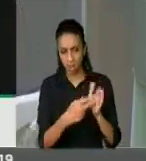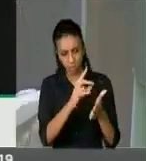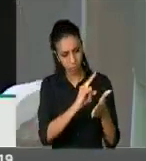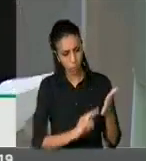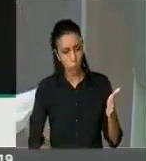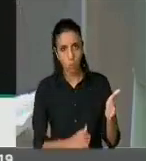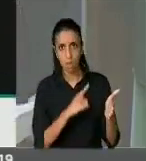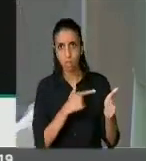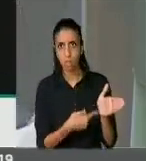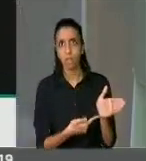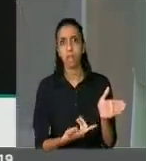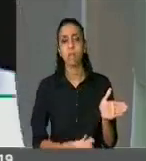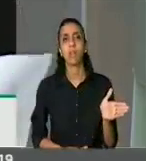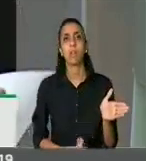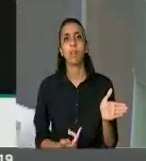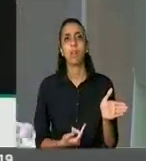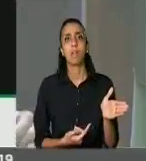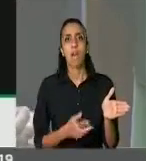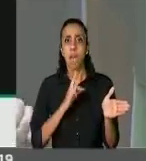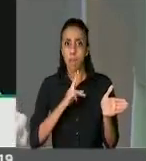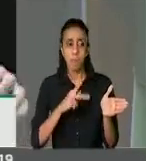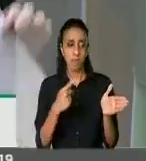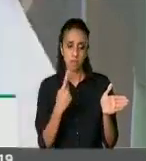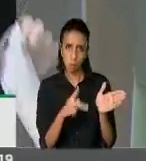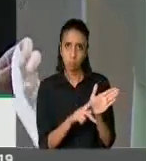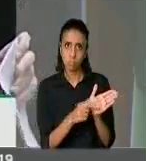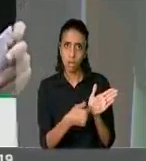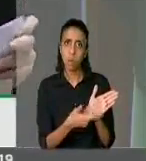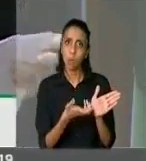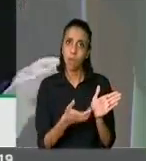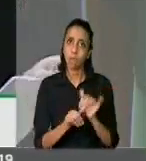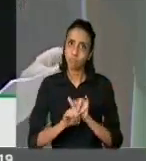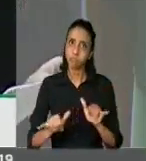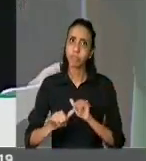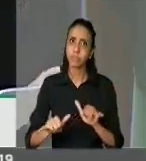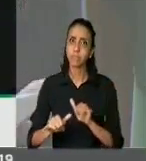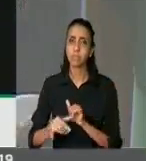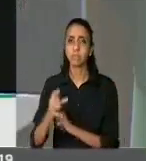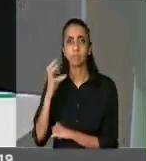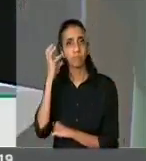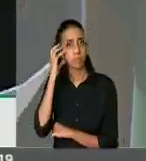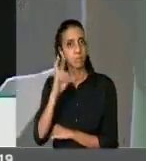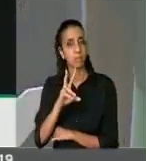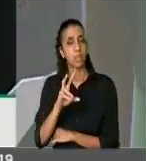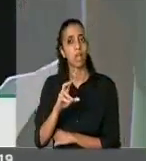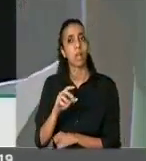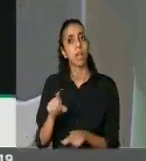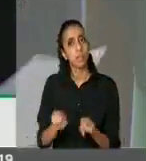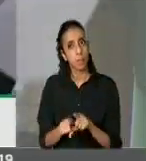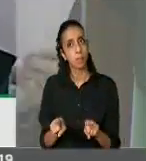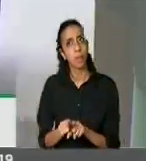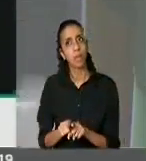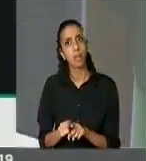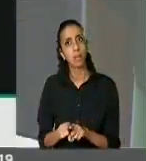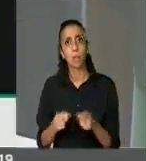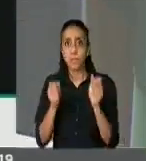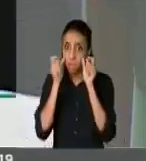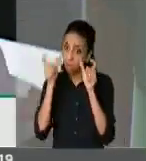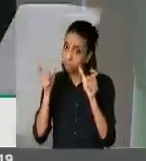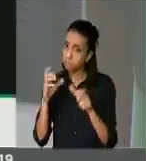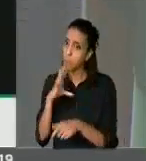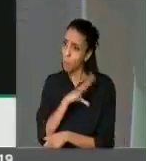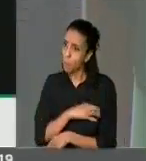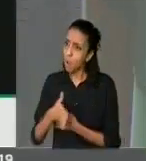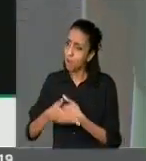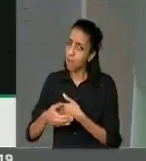que esse nosso manifesto aqui fosse divulgado na voz do Brasil e que nós pudéssemos olhar com muito amor e carinho para essa situação